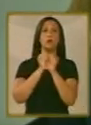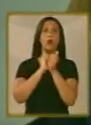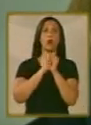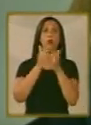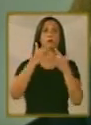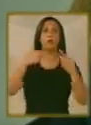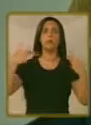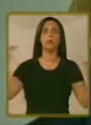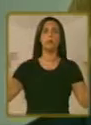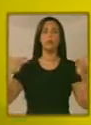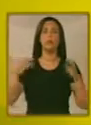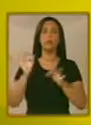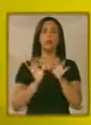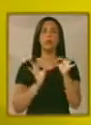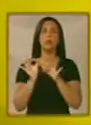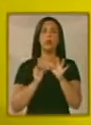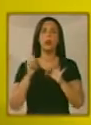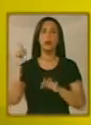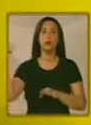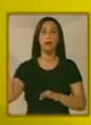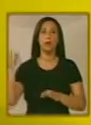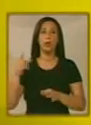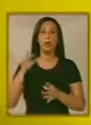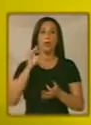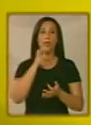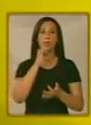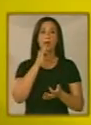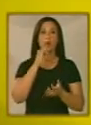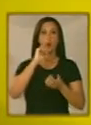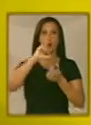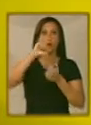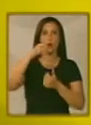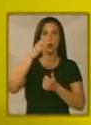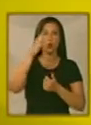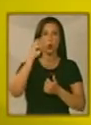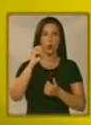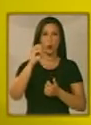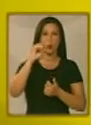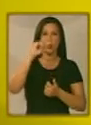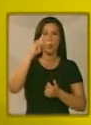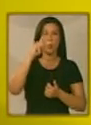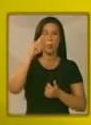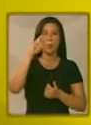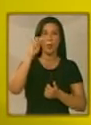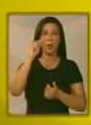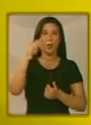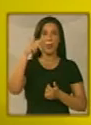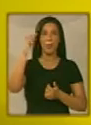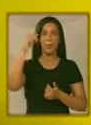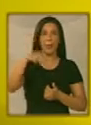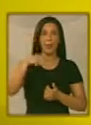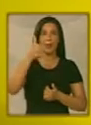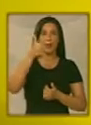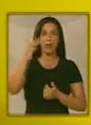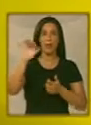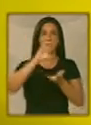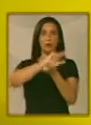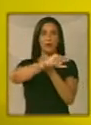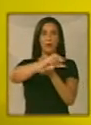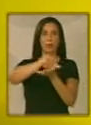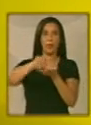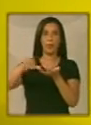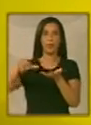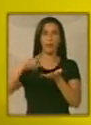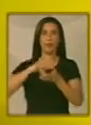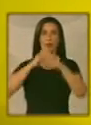programa esportivo? Ao contrário dos Jogos Parapan Americanos, que são mais de 44, nos Jogos Parapan Americanos são 10 modalidades. Nós vamos